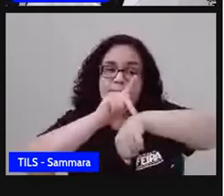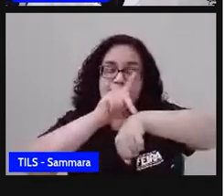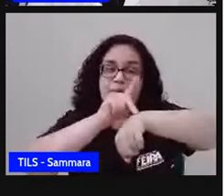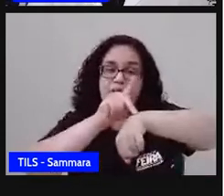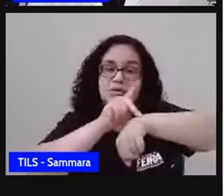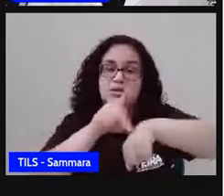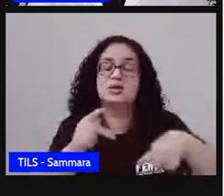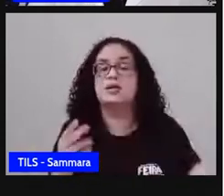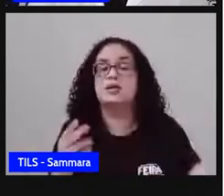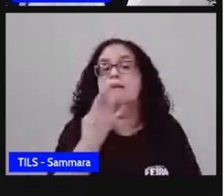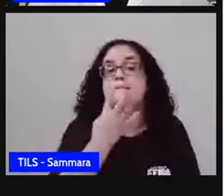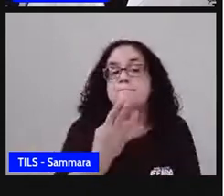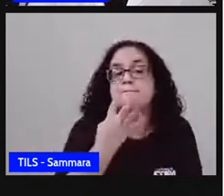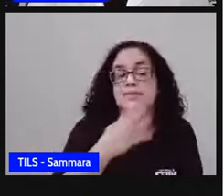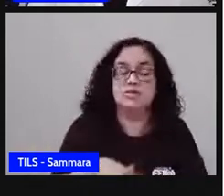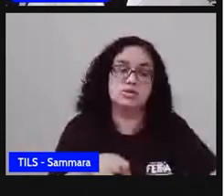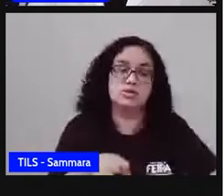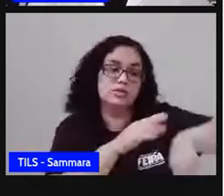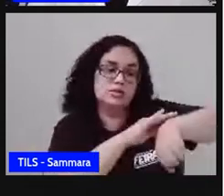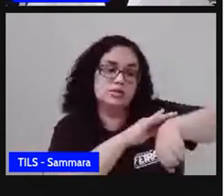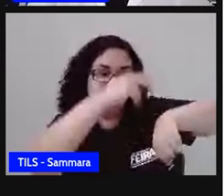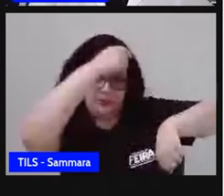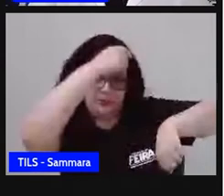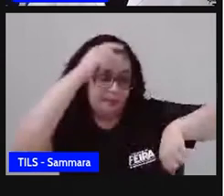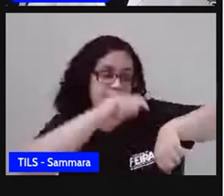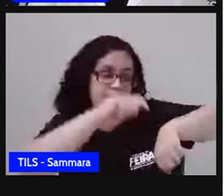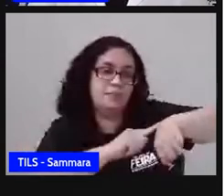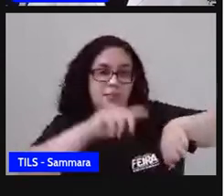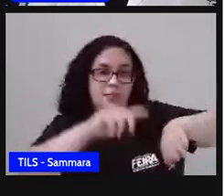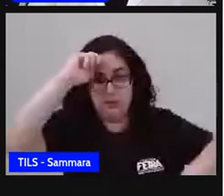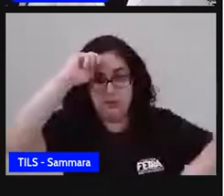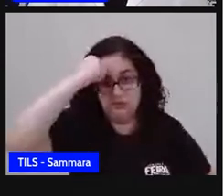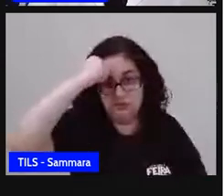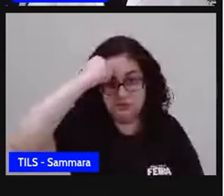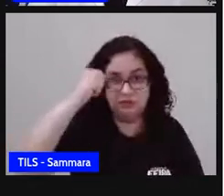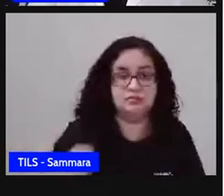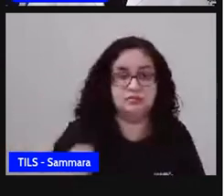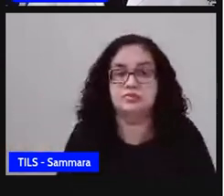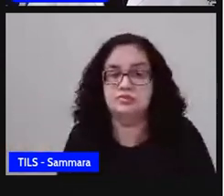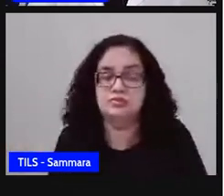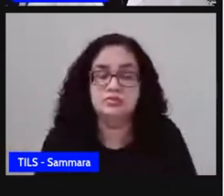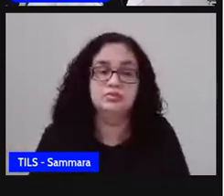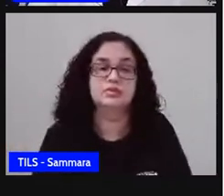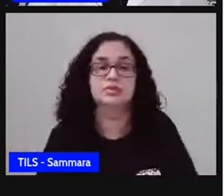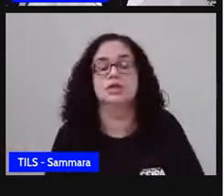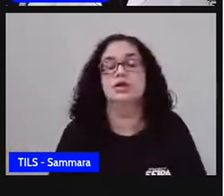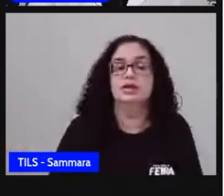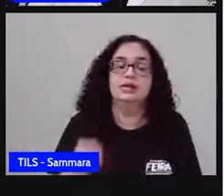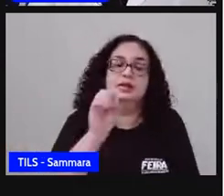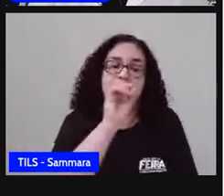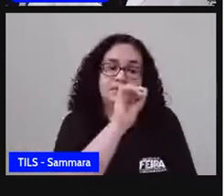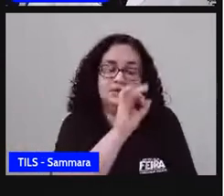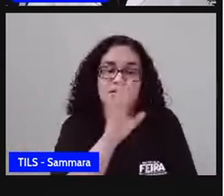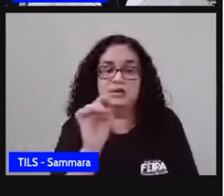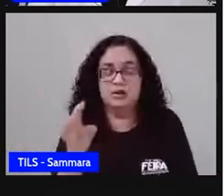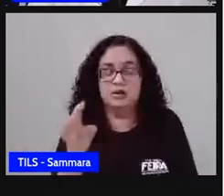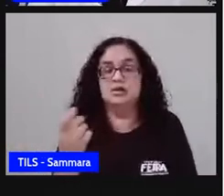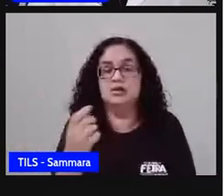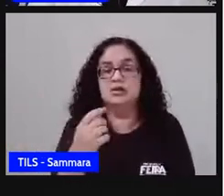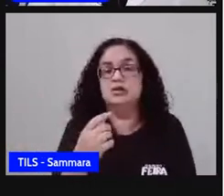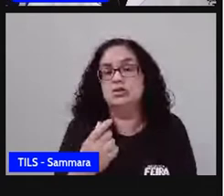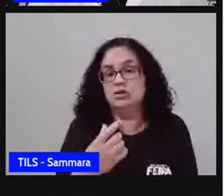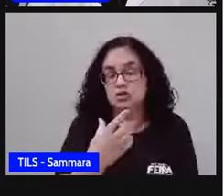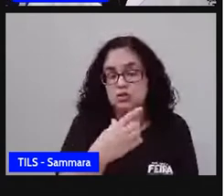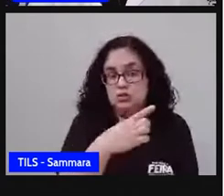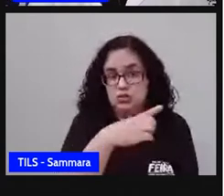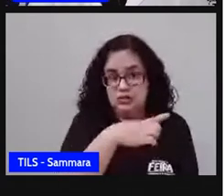com as pessoas de pele negra, tá? Então, veja aqui, em cada função vai ter uma parte